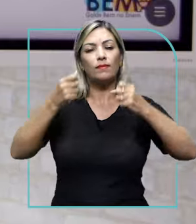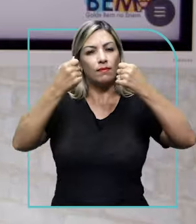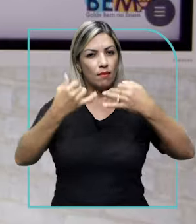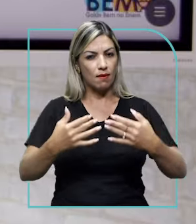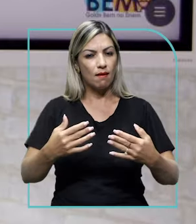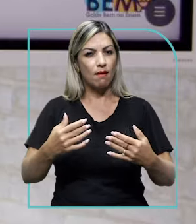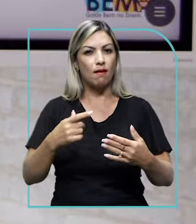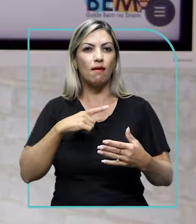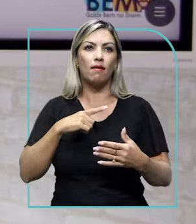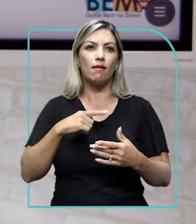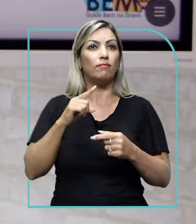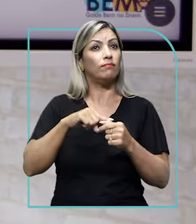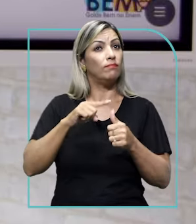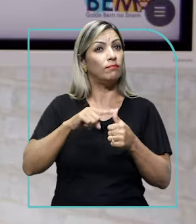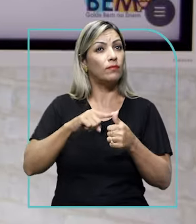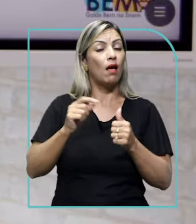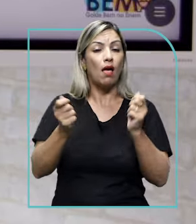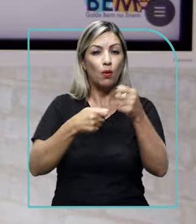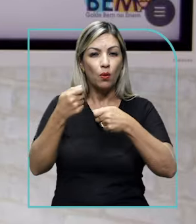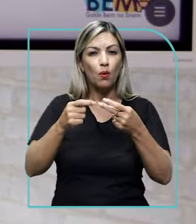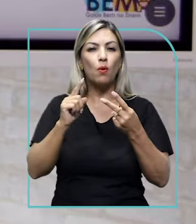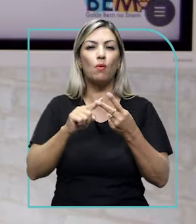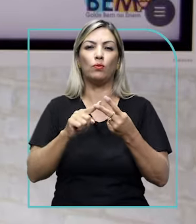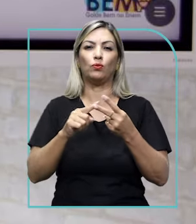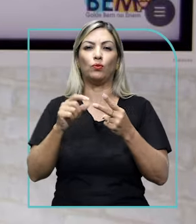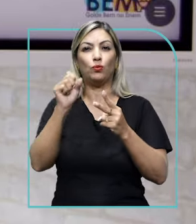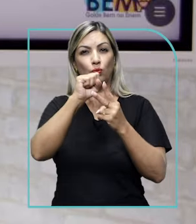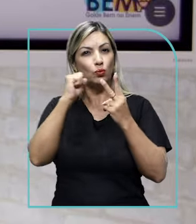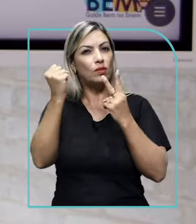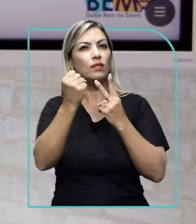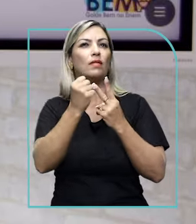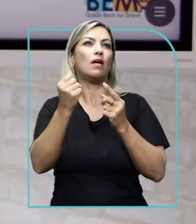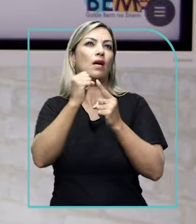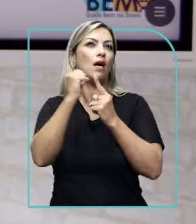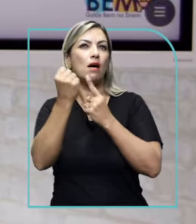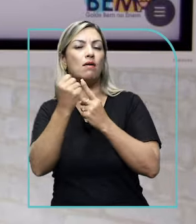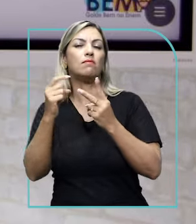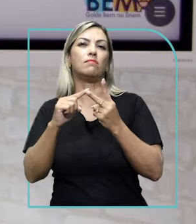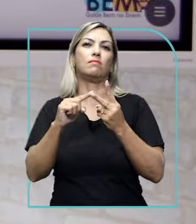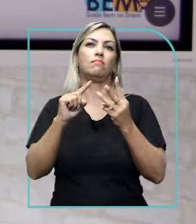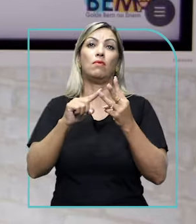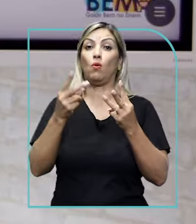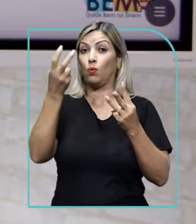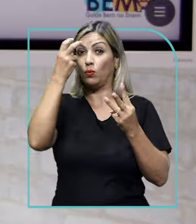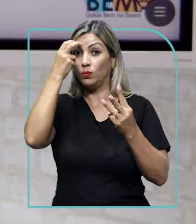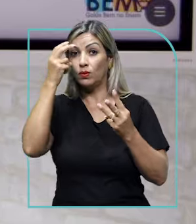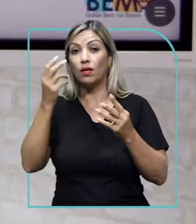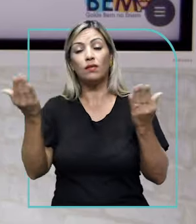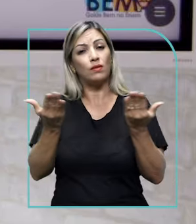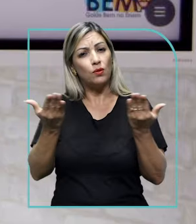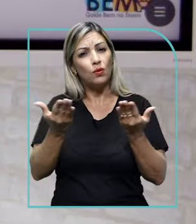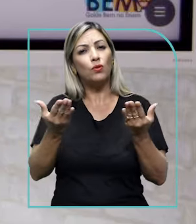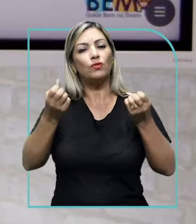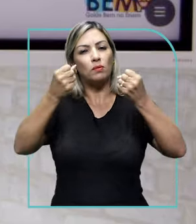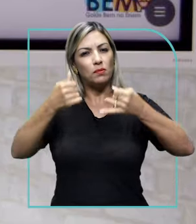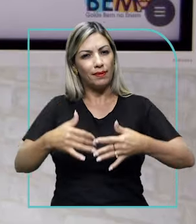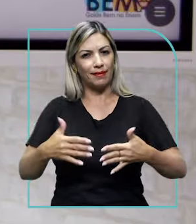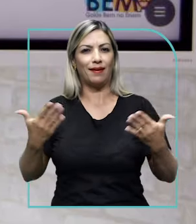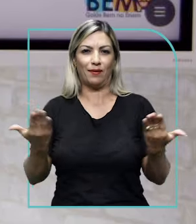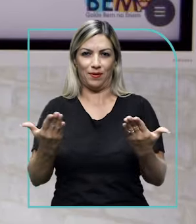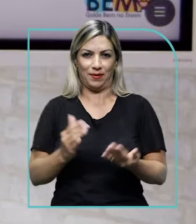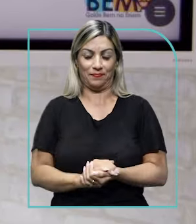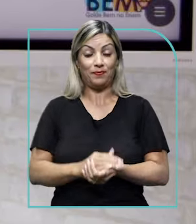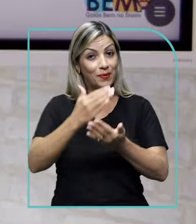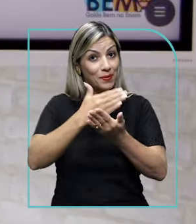efeitos econômicos, sociais, culturais, né? E isso que nós vamos abordar na nossa aula.